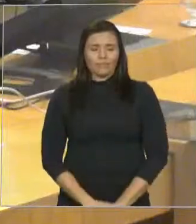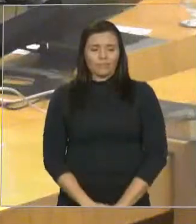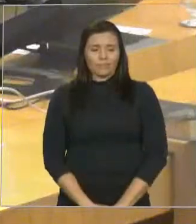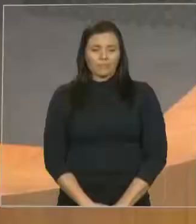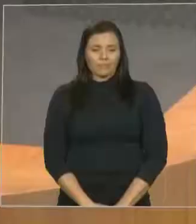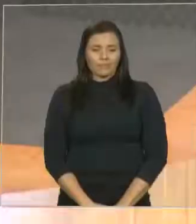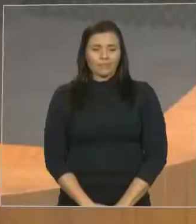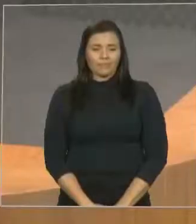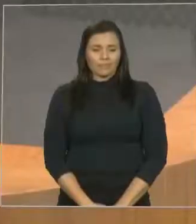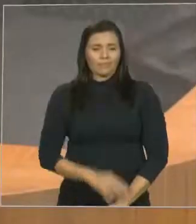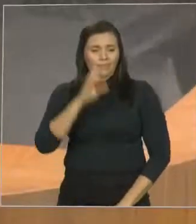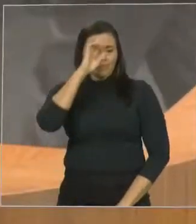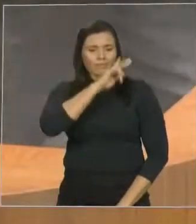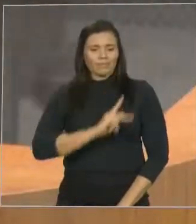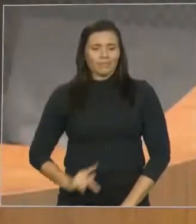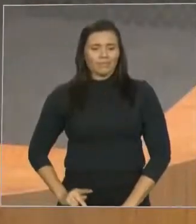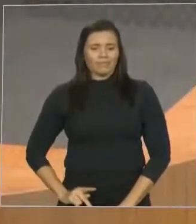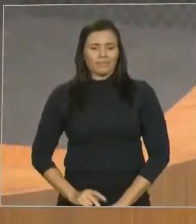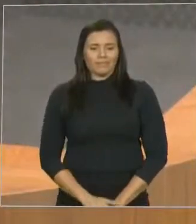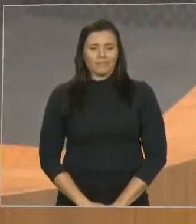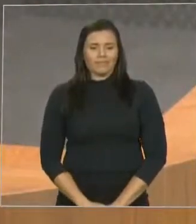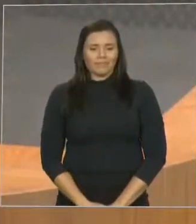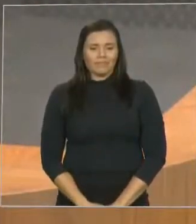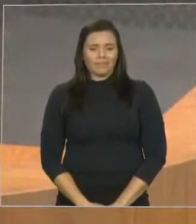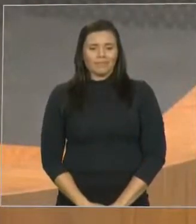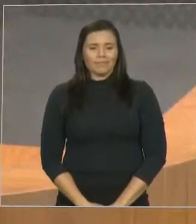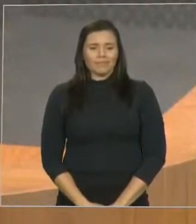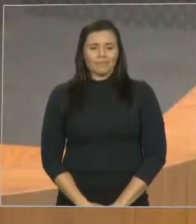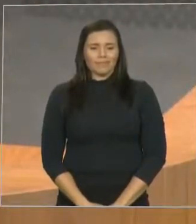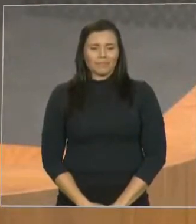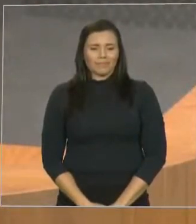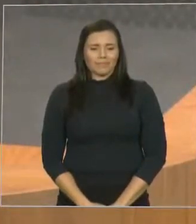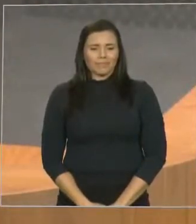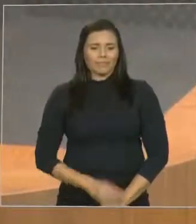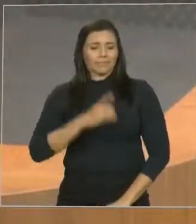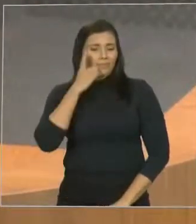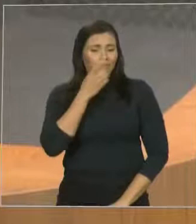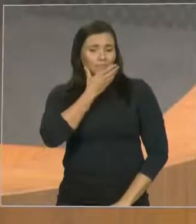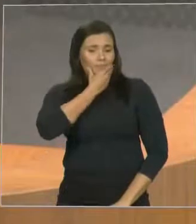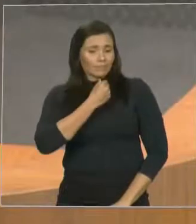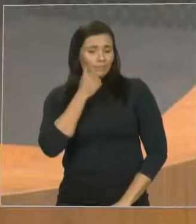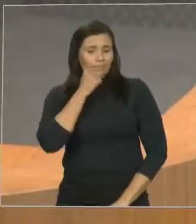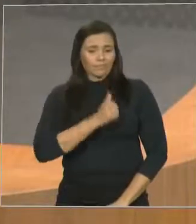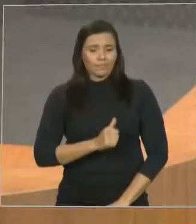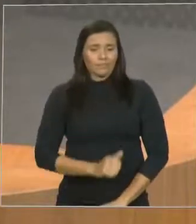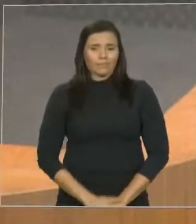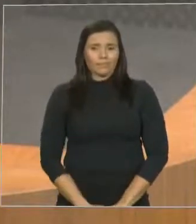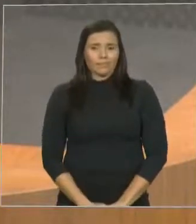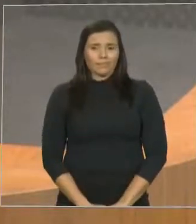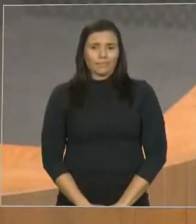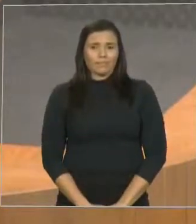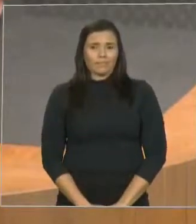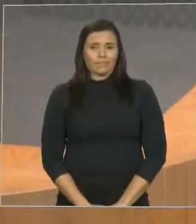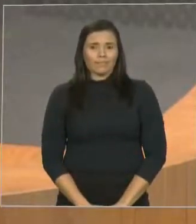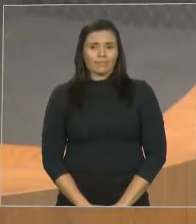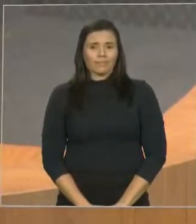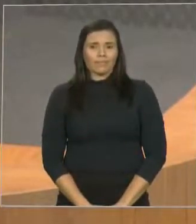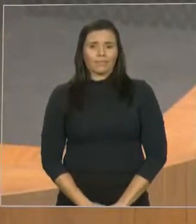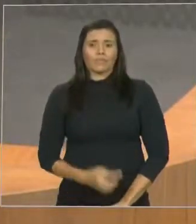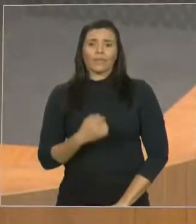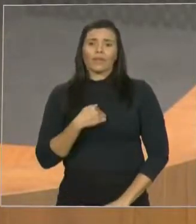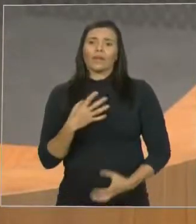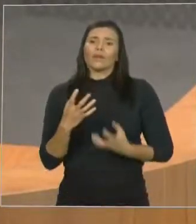Senhor presidente, senhoras e senhores deputados, quero em primeiro lugar